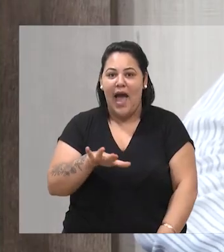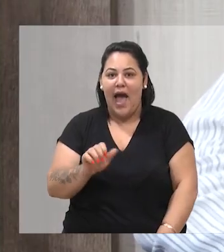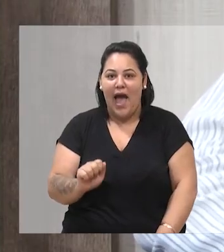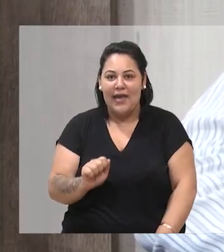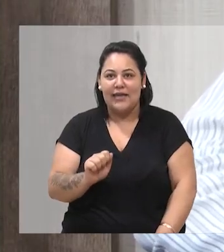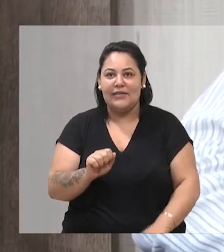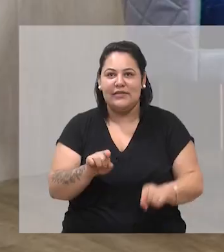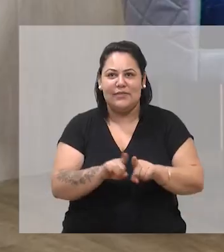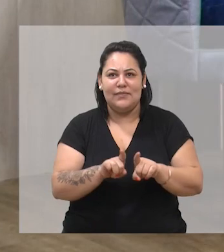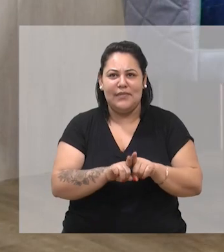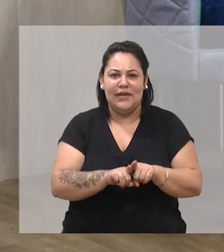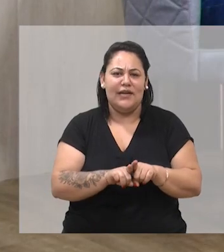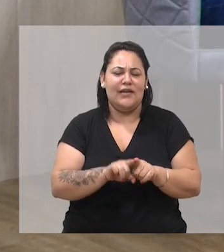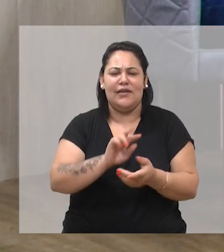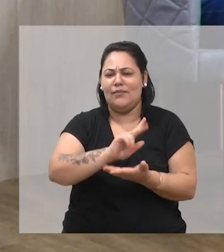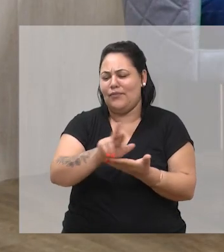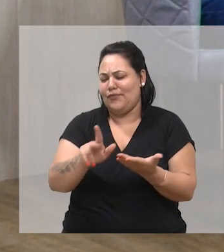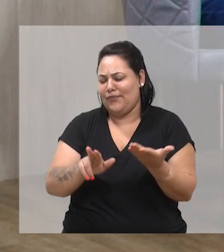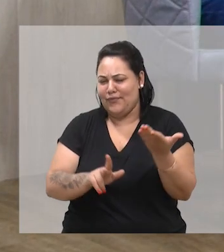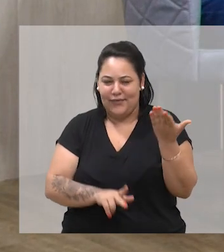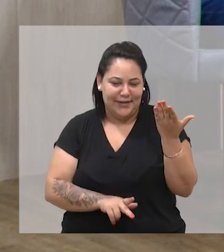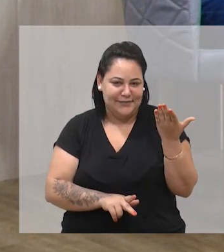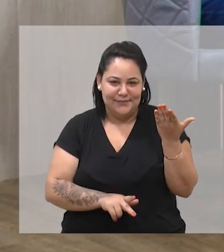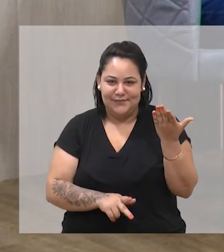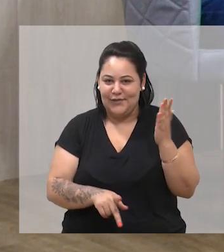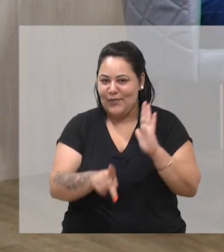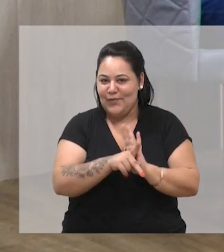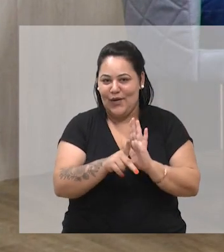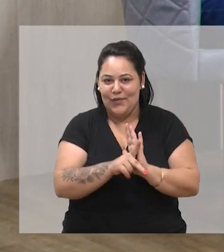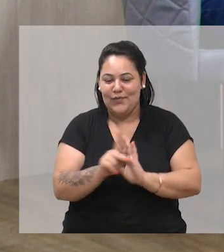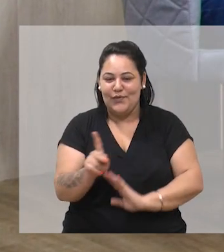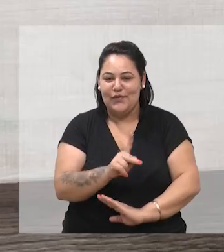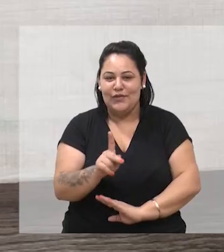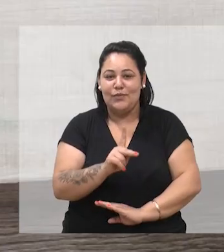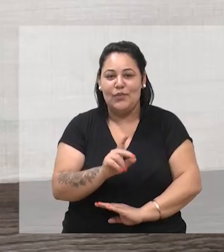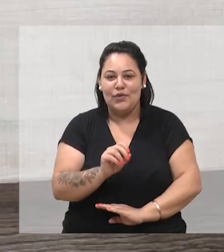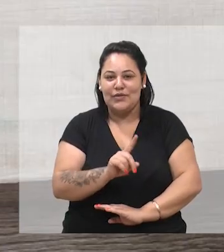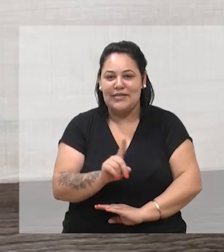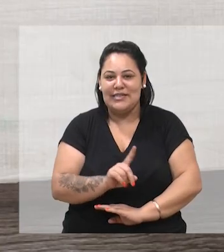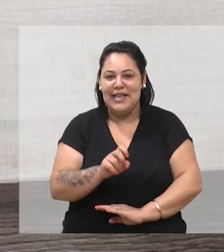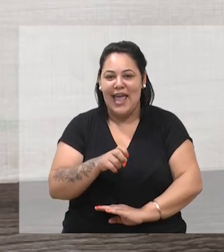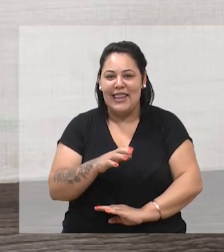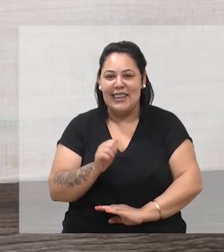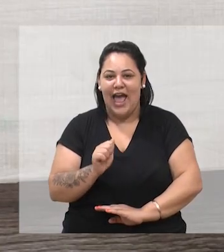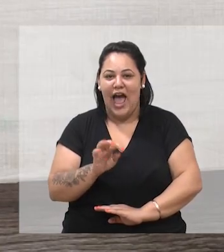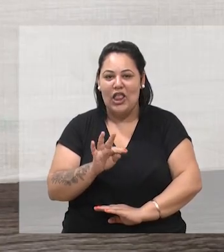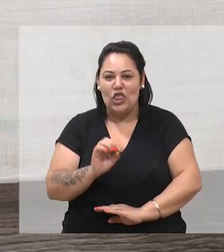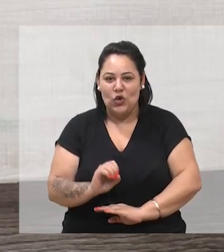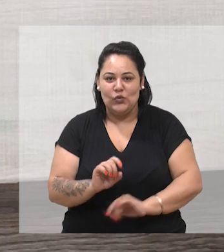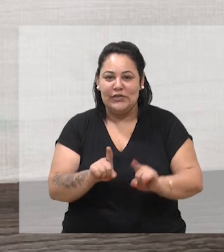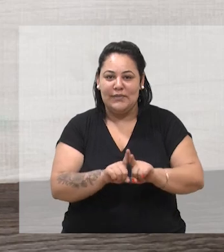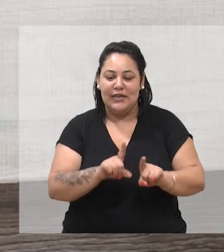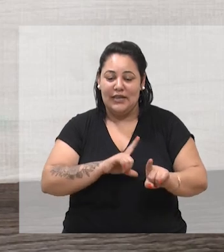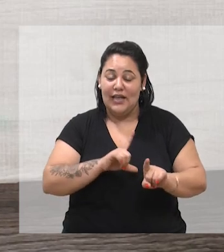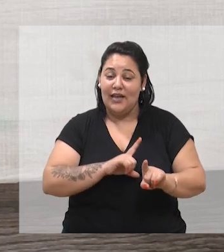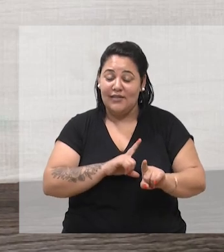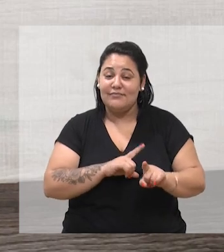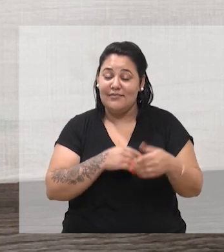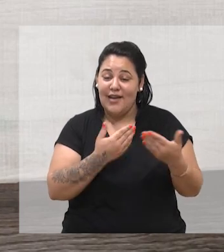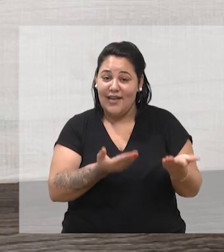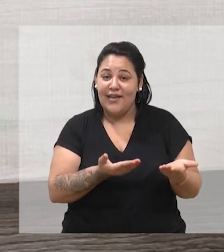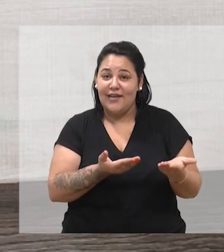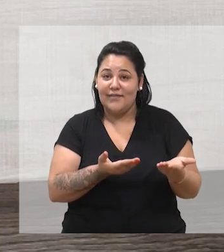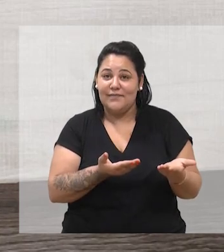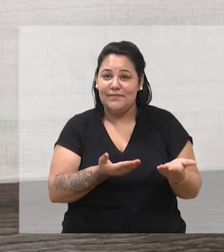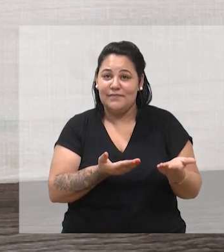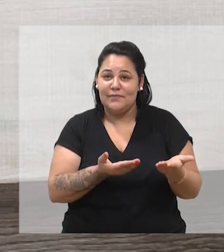assim, ou com uma certa advertência. Porque a gente foi em escolas, a gente doou para as escolas, fez um